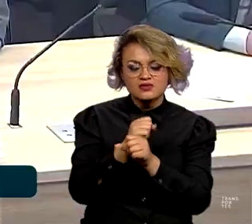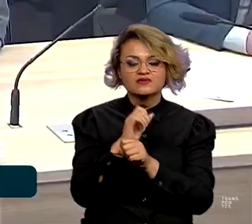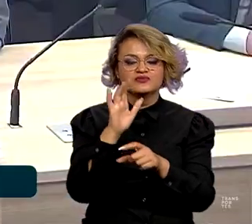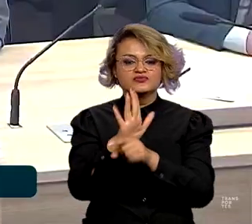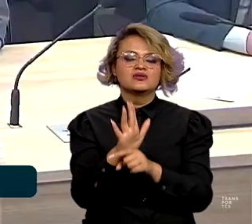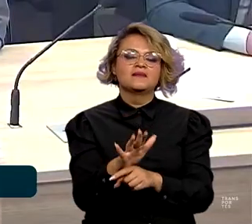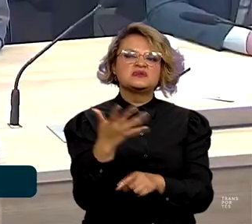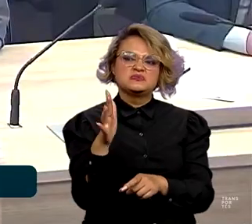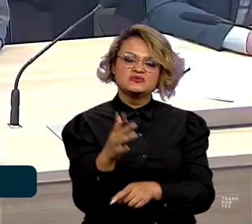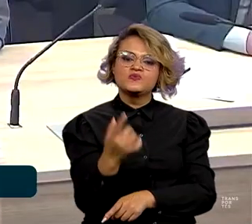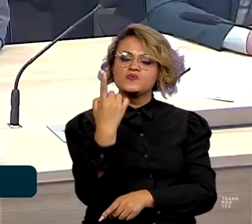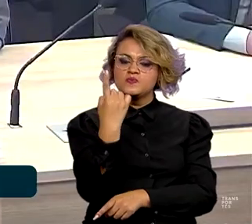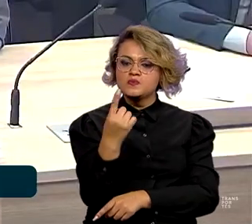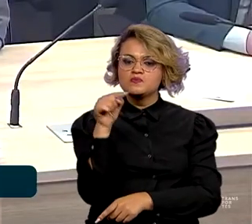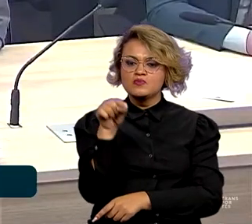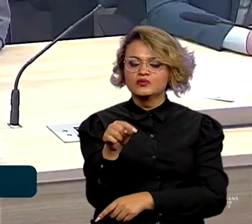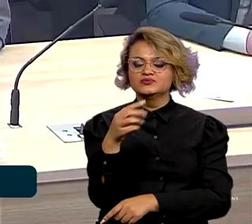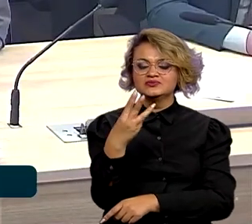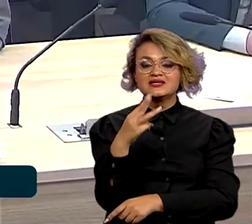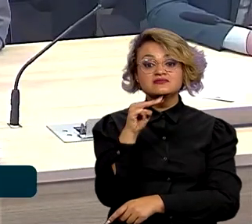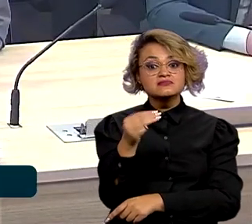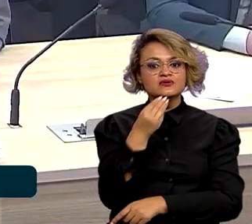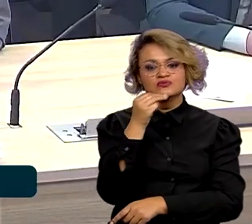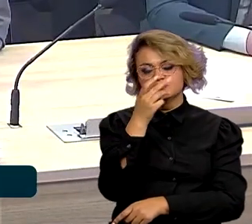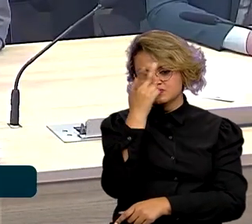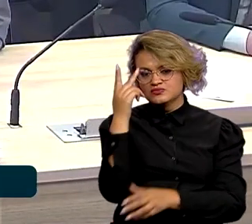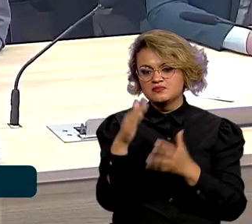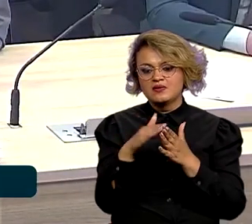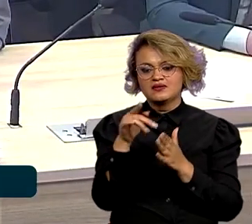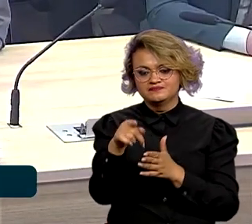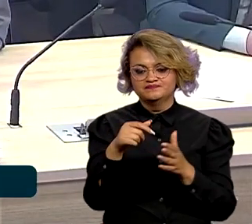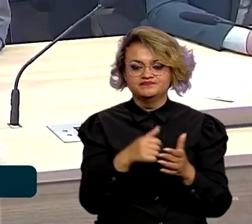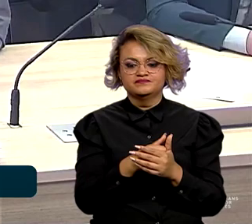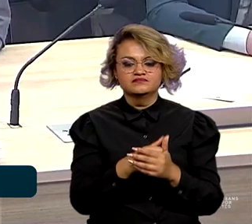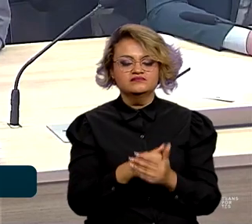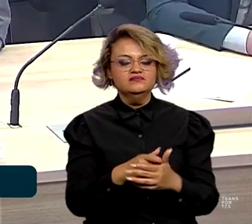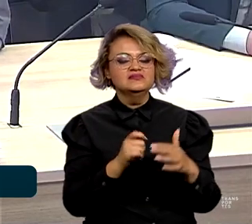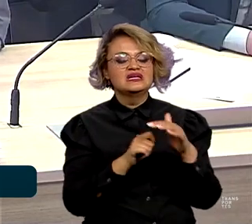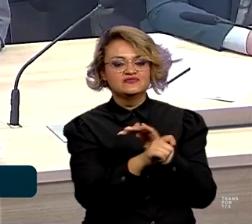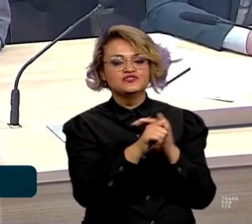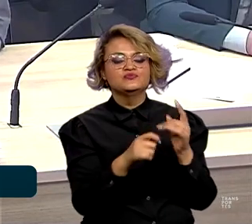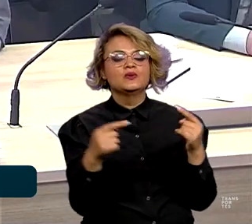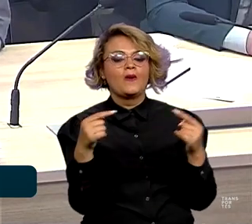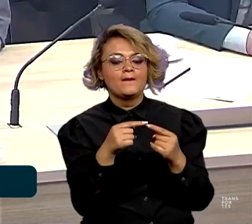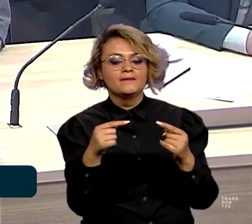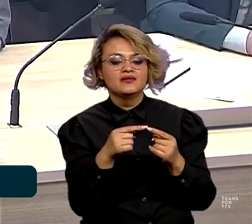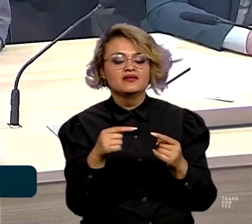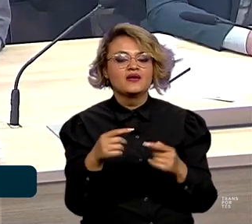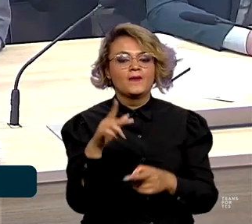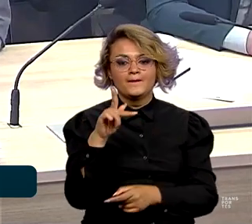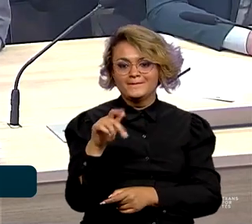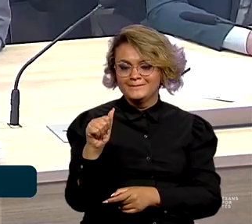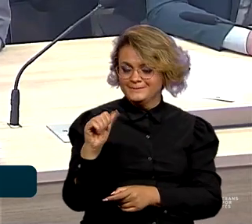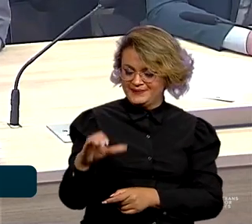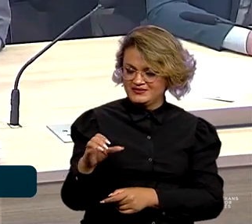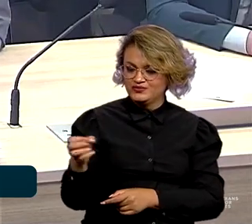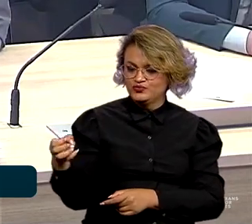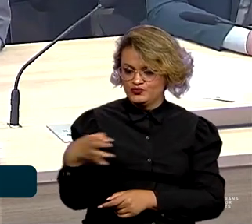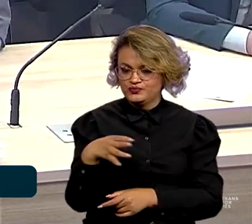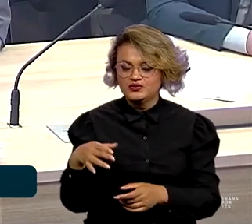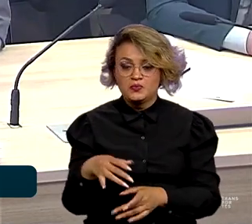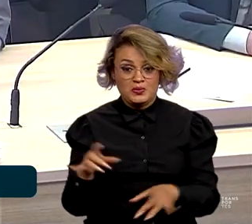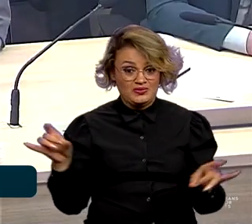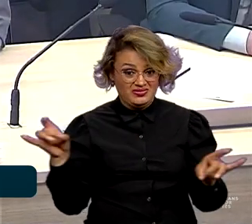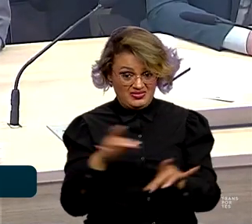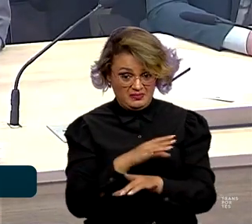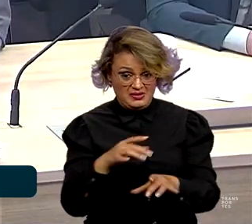pelo menos 1,3 milhão de habitantes. Os investimentos fazem parte do novo PAC. Após a